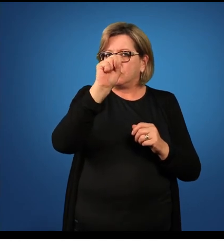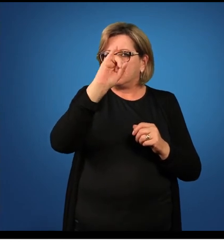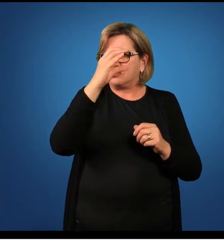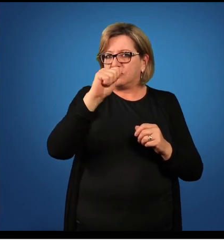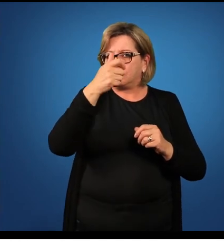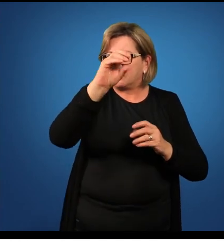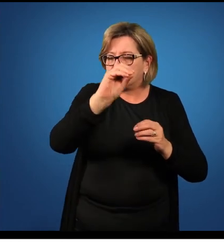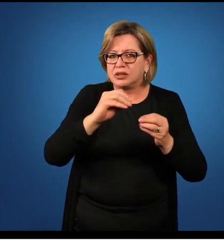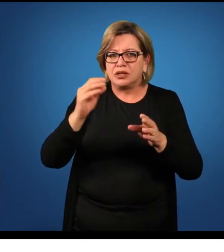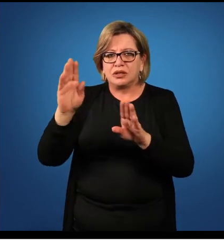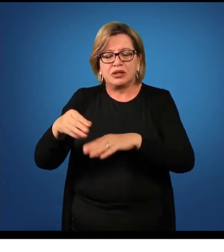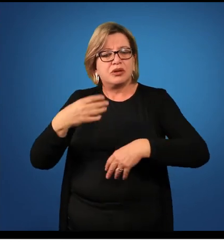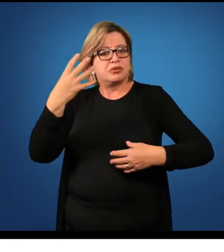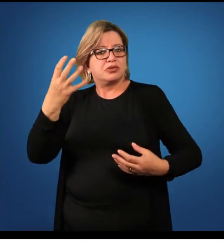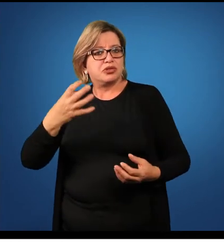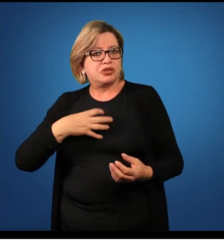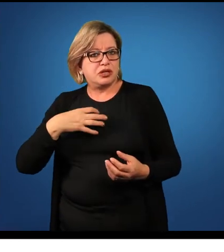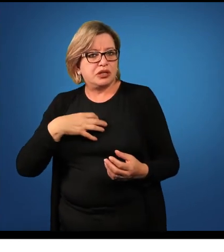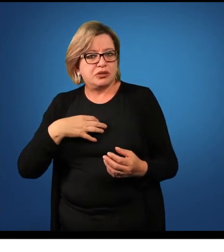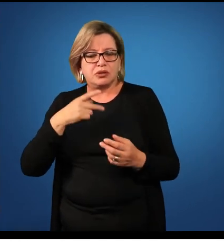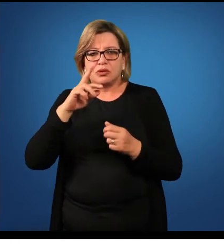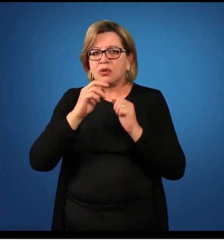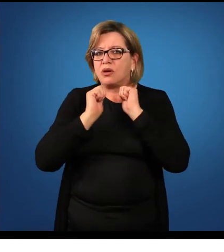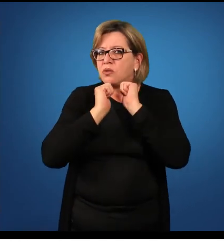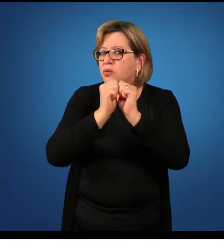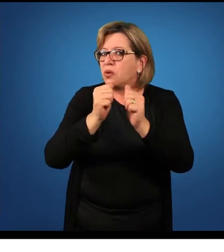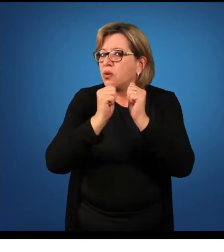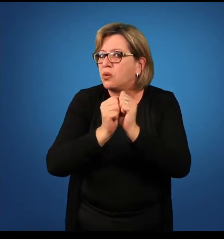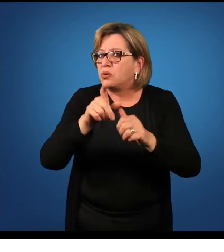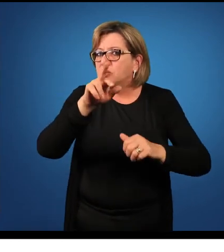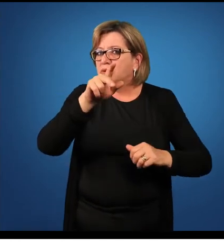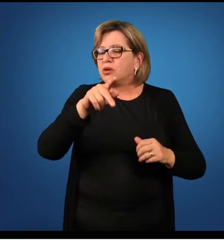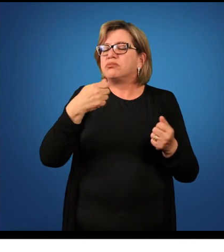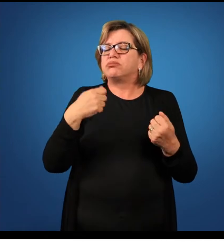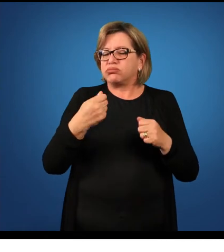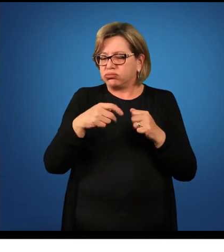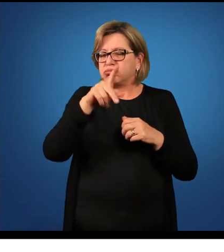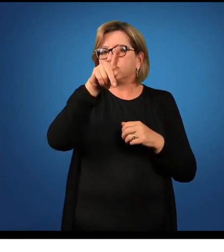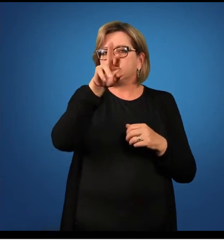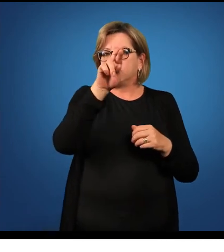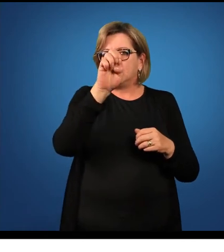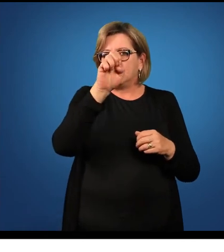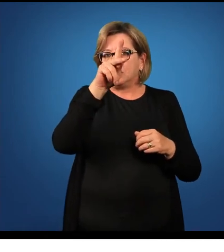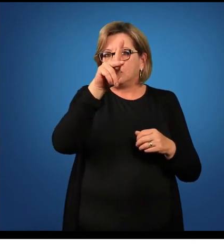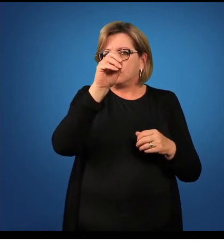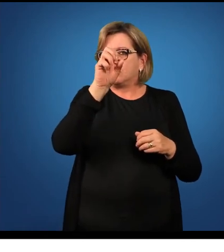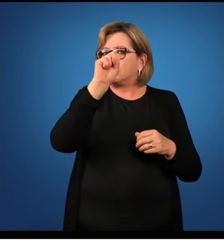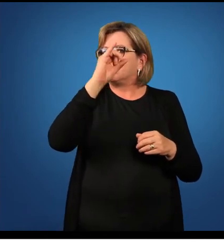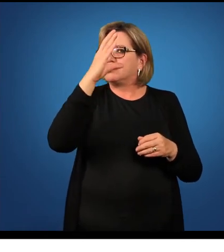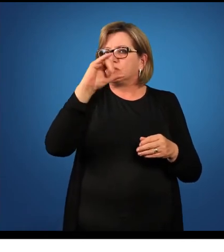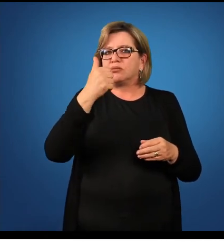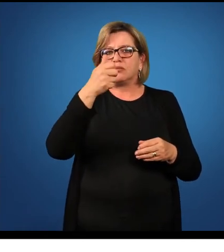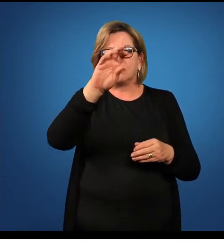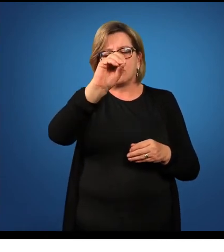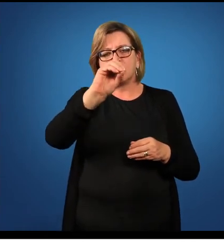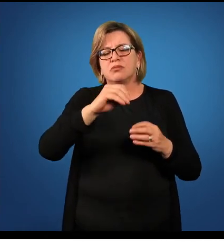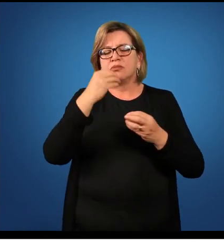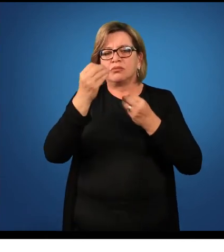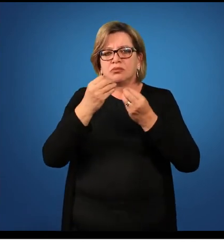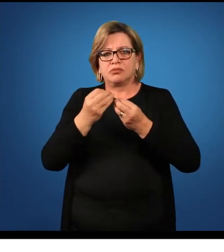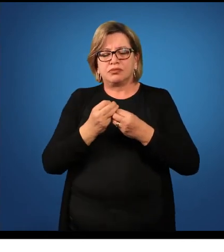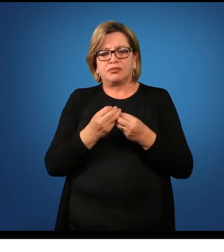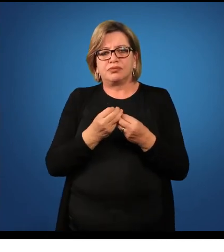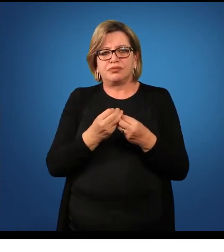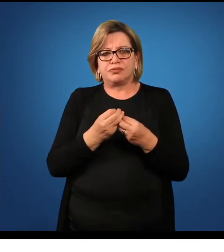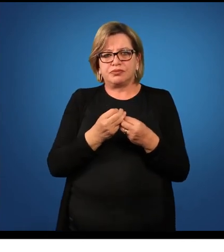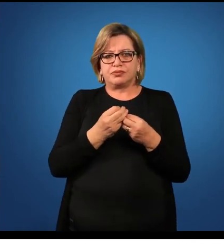adjunto adverbial de companhia isto é com o caso ablativo precedido da preposição com